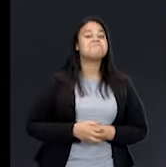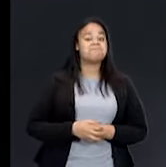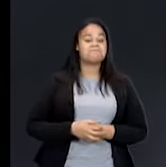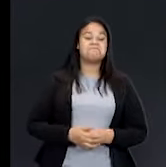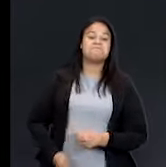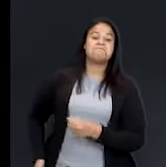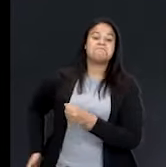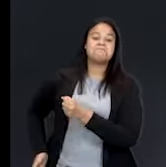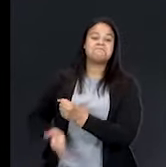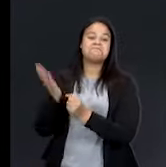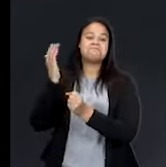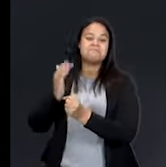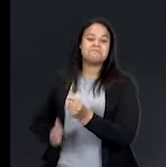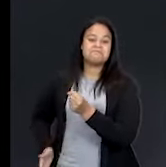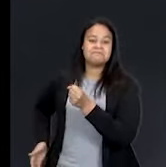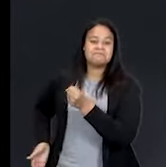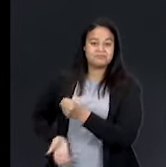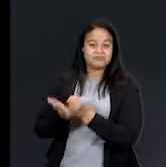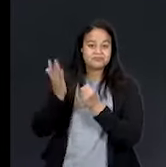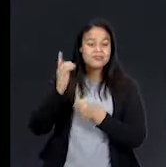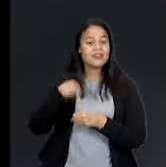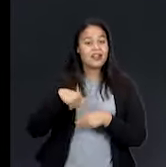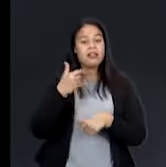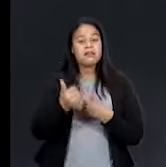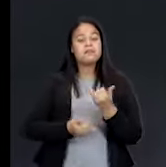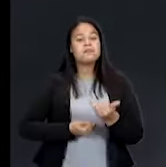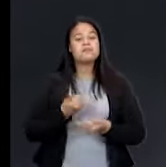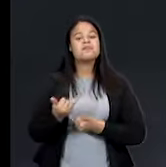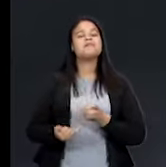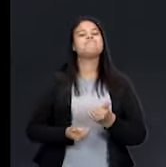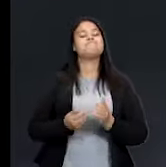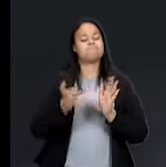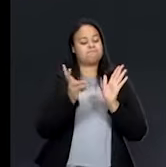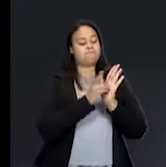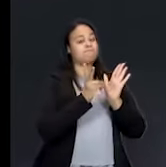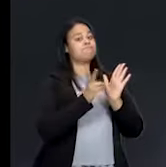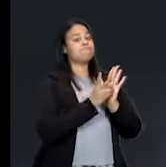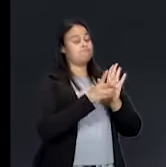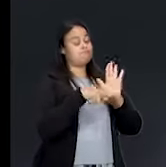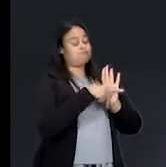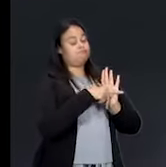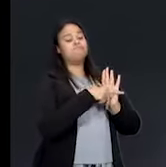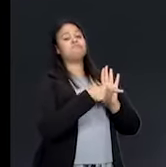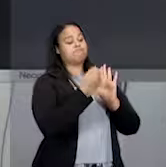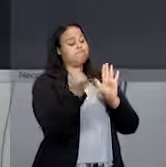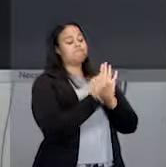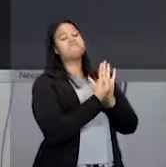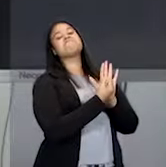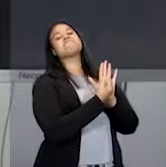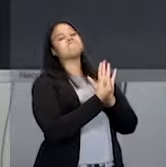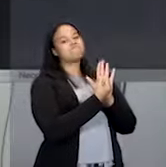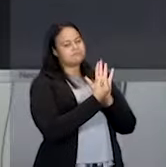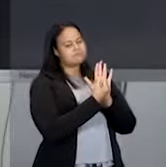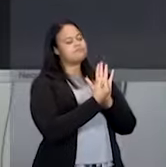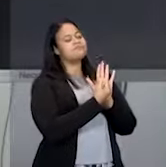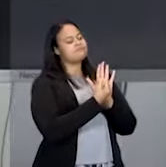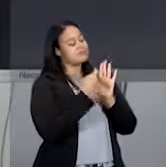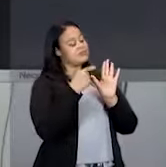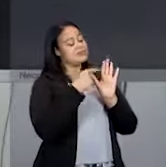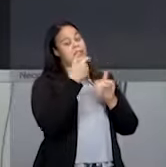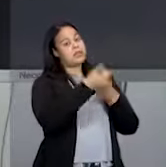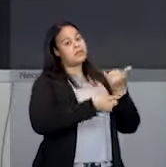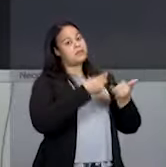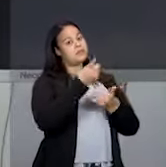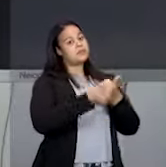peteca. A peteca é uma brincadeira indígena. É um patrimônio. Essa brincadeira é uma